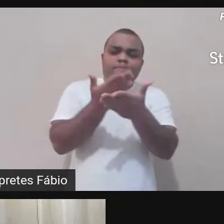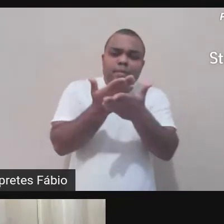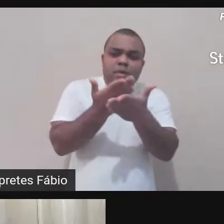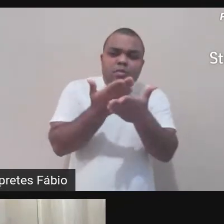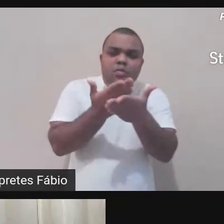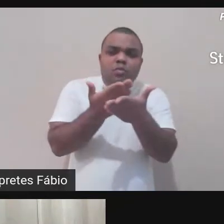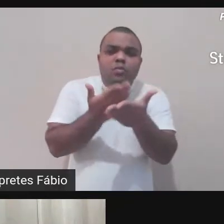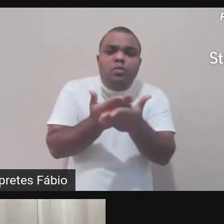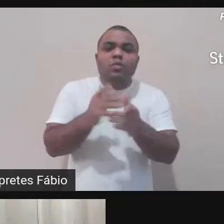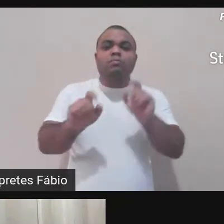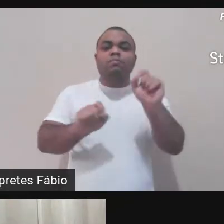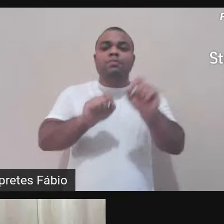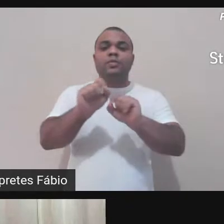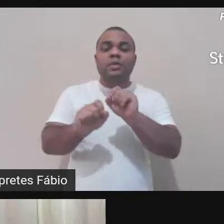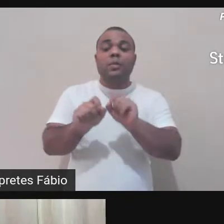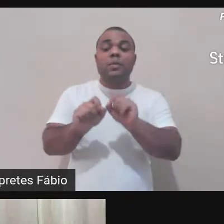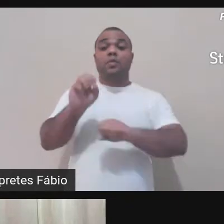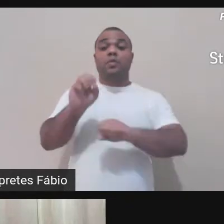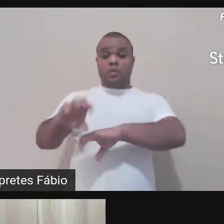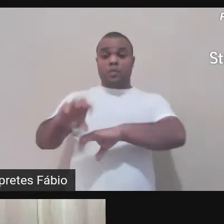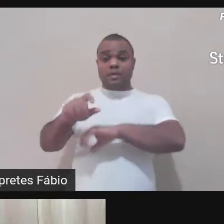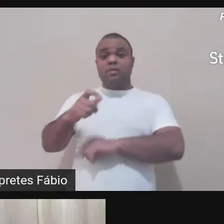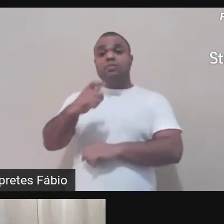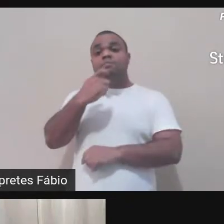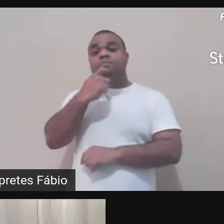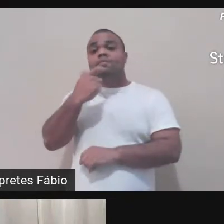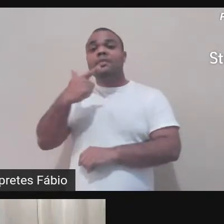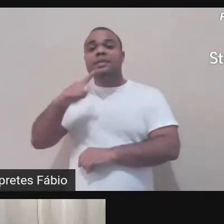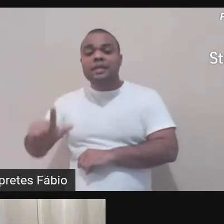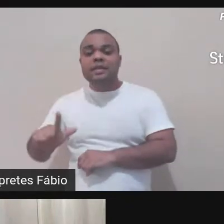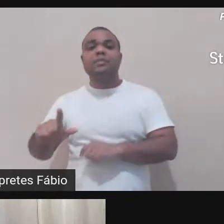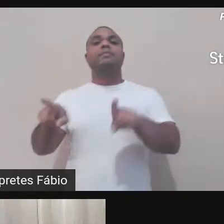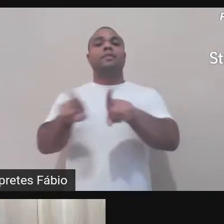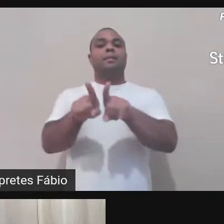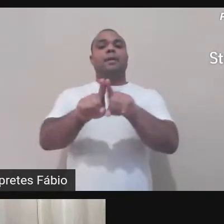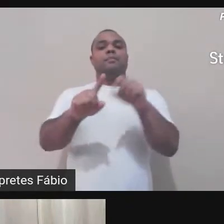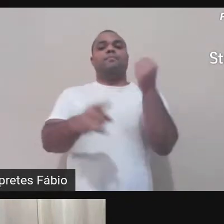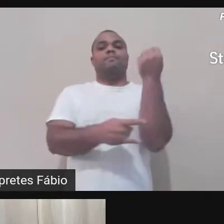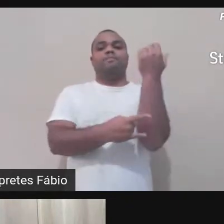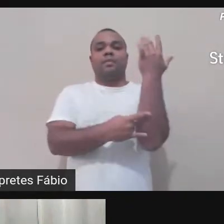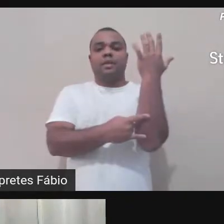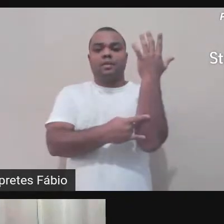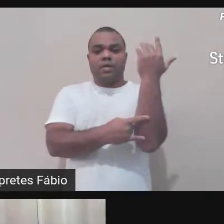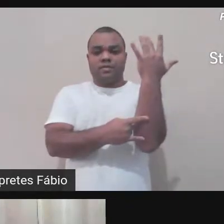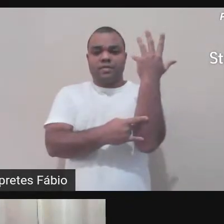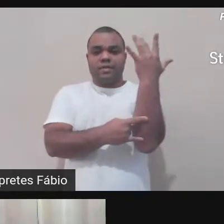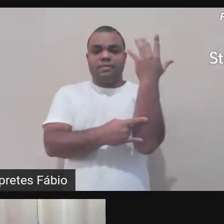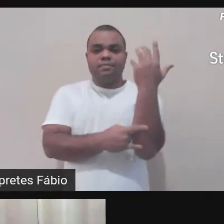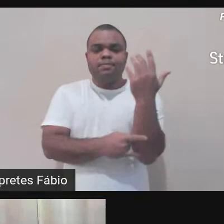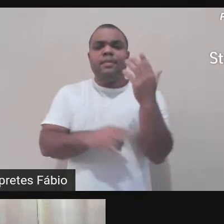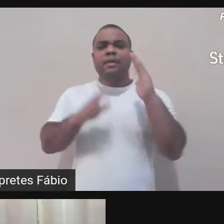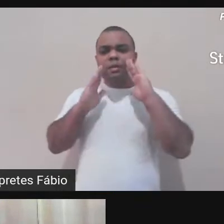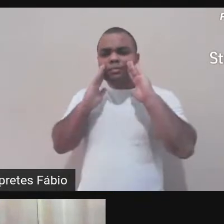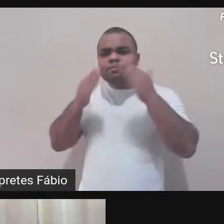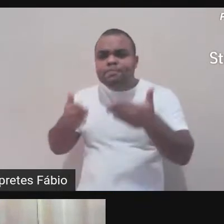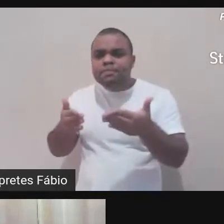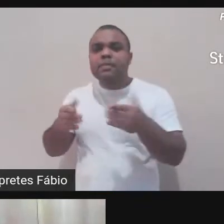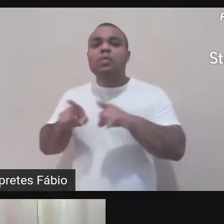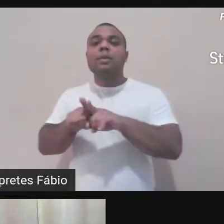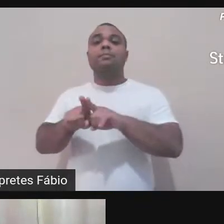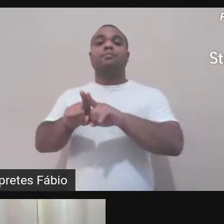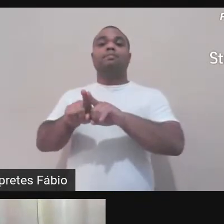É bacharel em Arquitetura. Atua principalmente nos seguintes temas. Literatura Comparada,